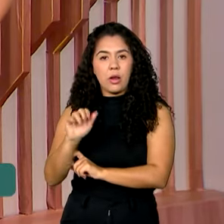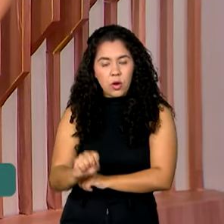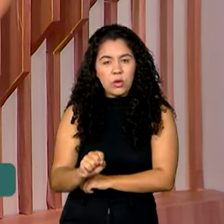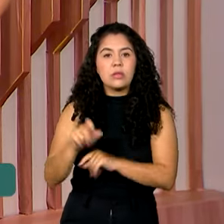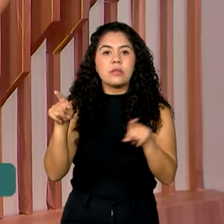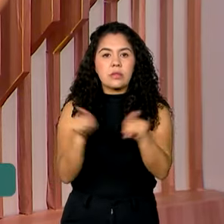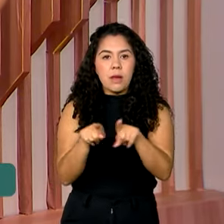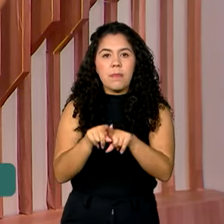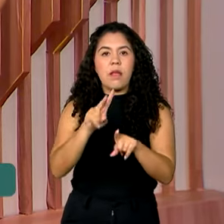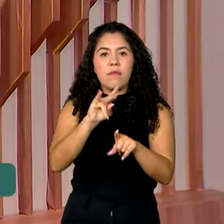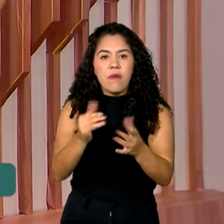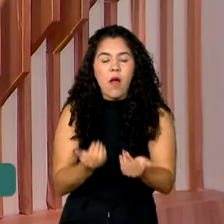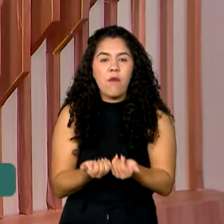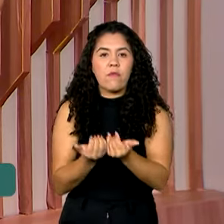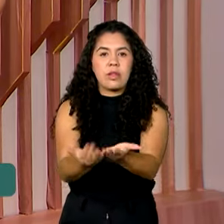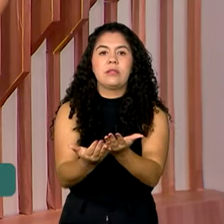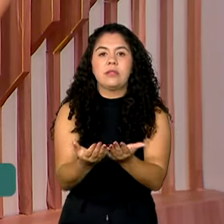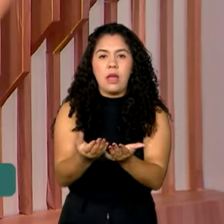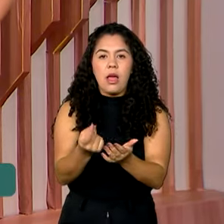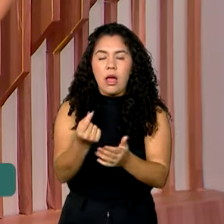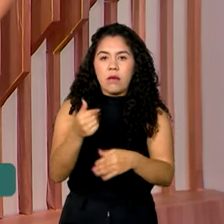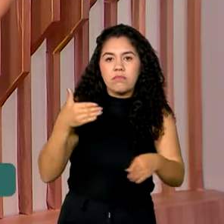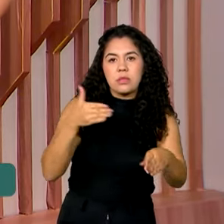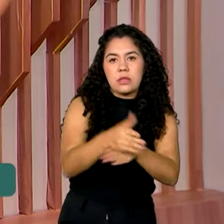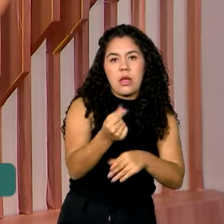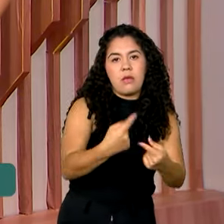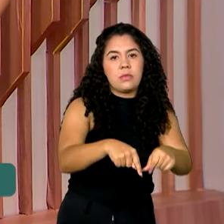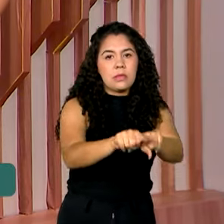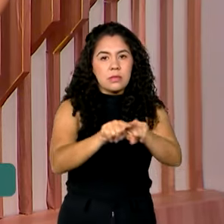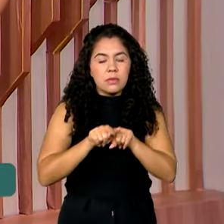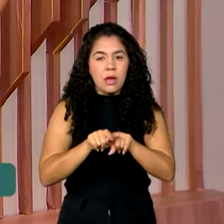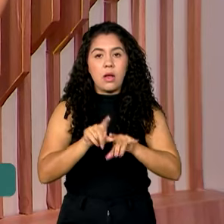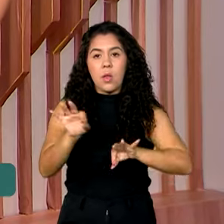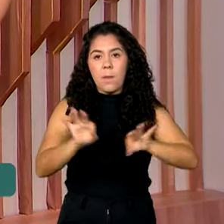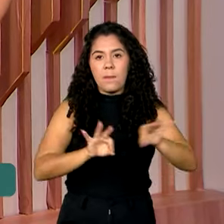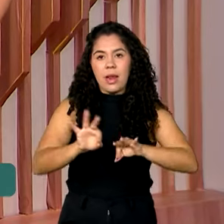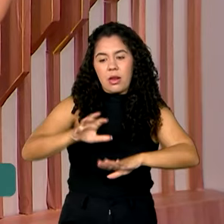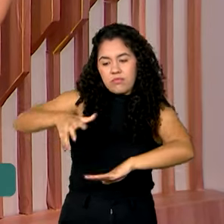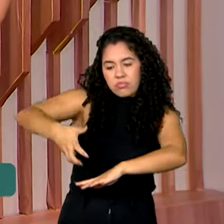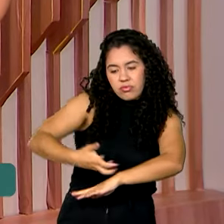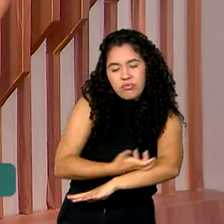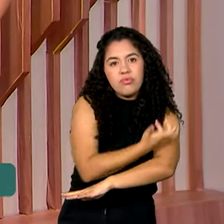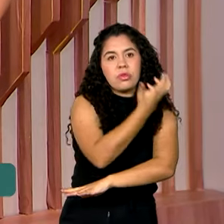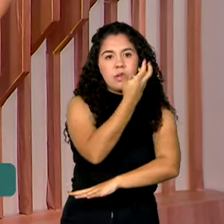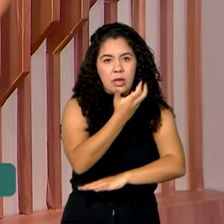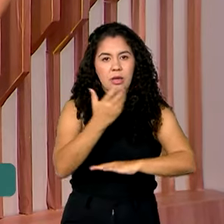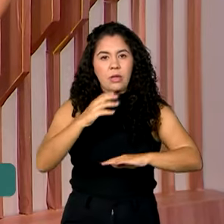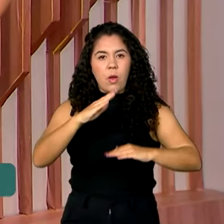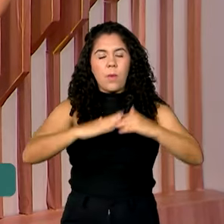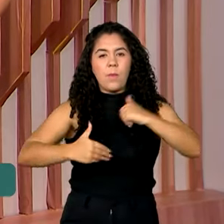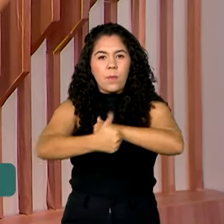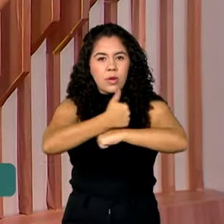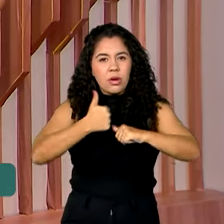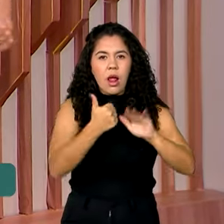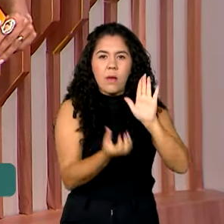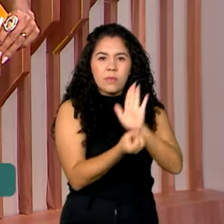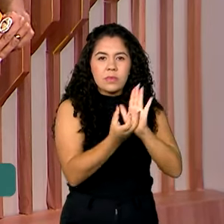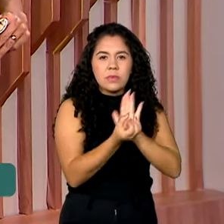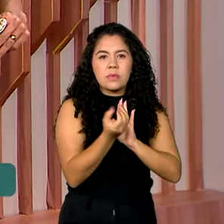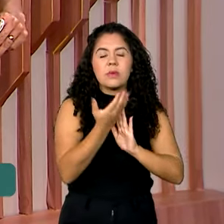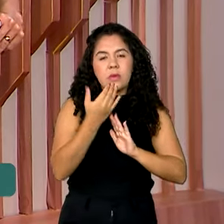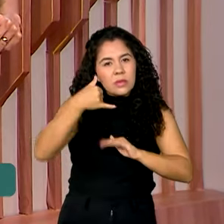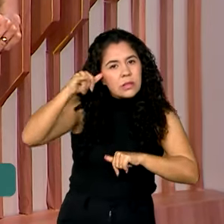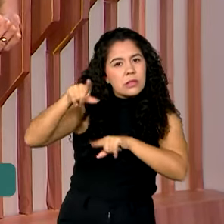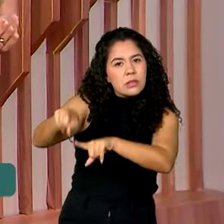crédito do Plano Safra 2024-2025 para os produtores atingidos pelas recentes queimadas em vários